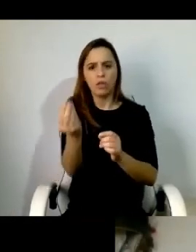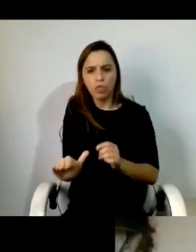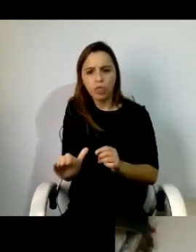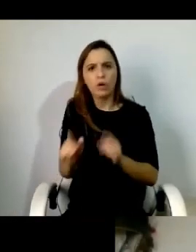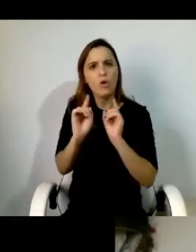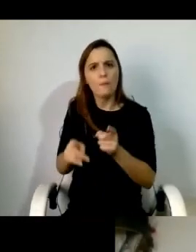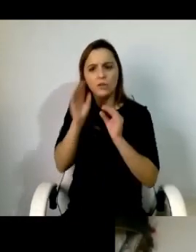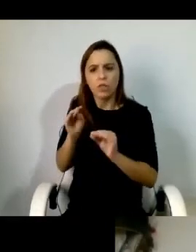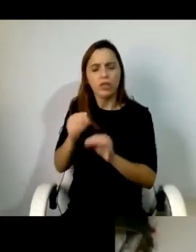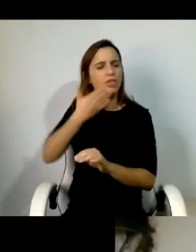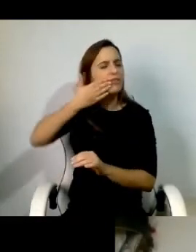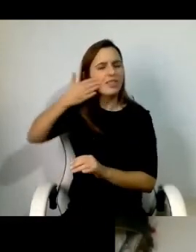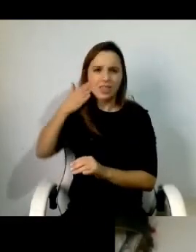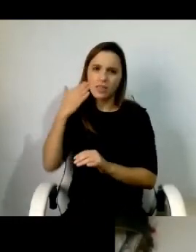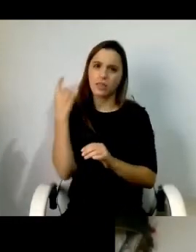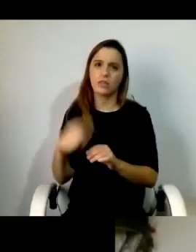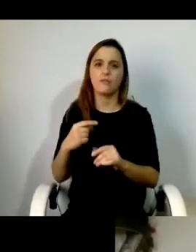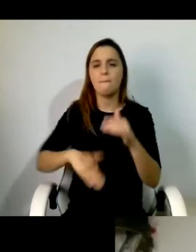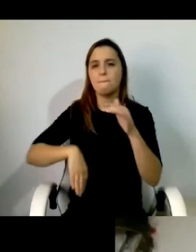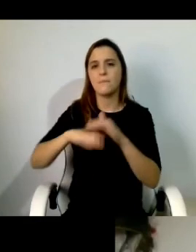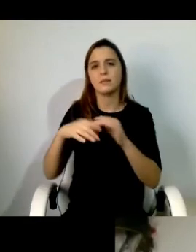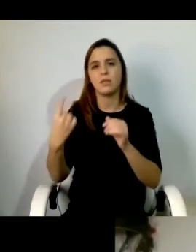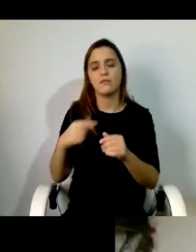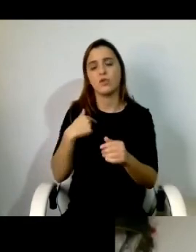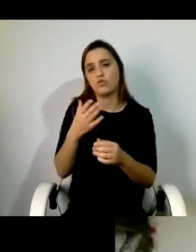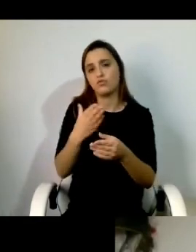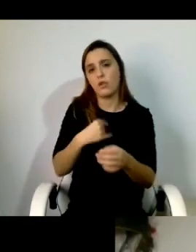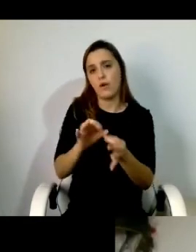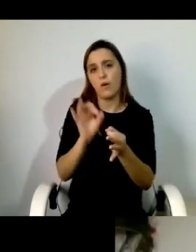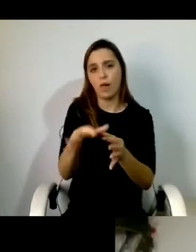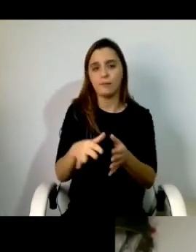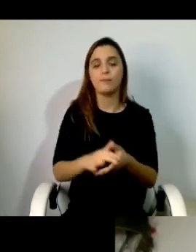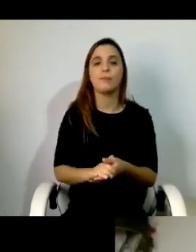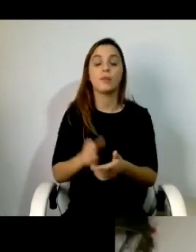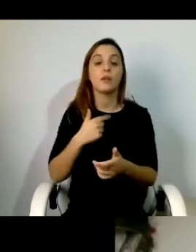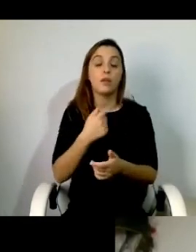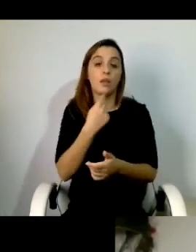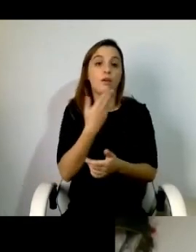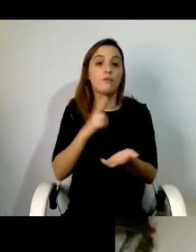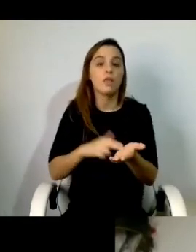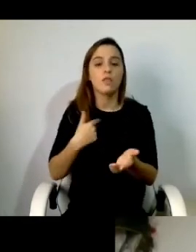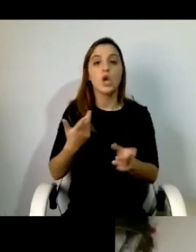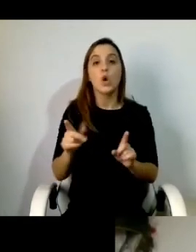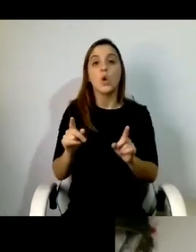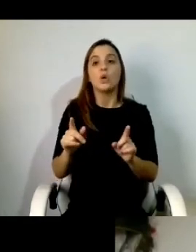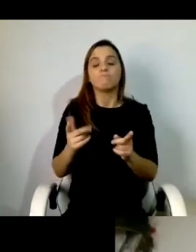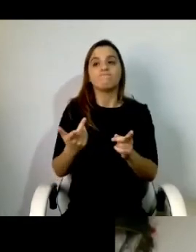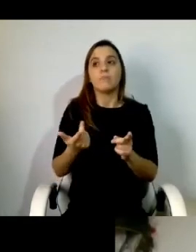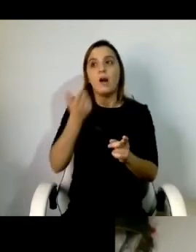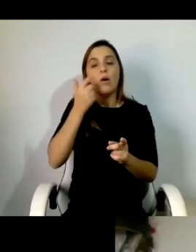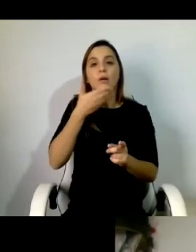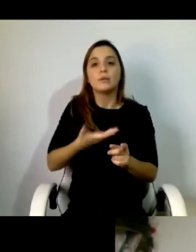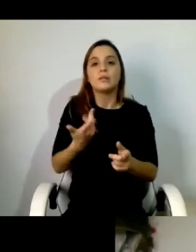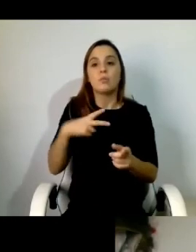precoce que o pudermos pensar e portanto gostava de deixar esta mão eu confesso-vos que ainda não conheço os resultados da experiência de pesquisa